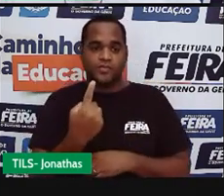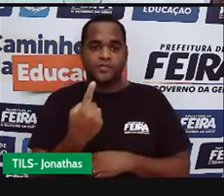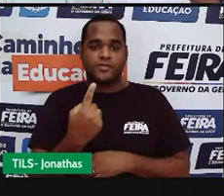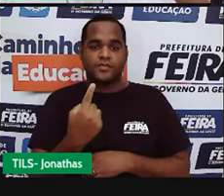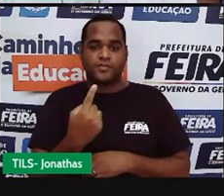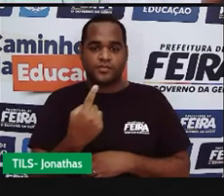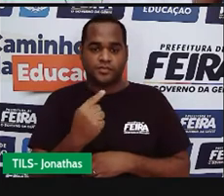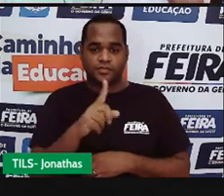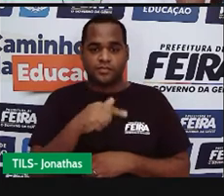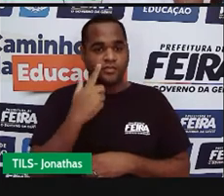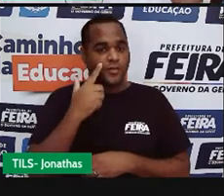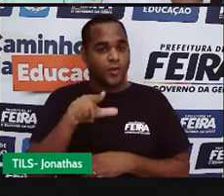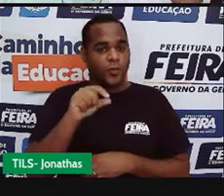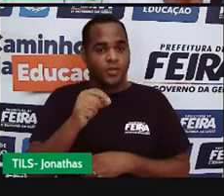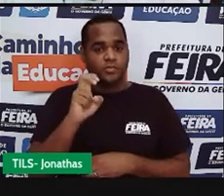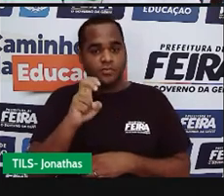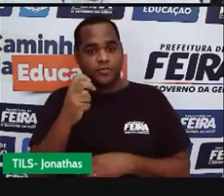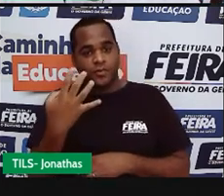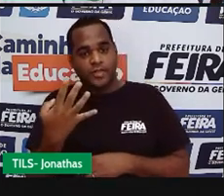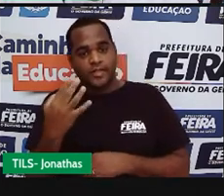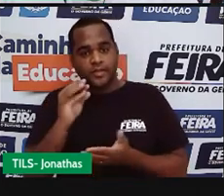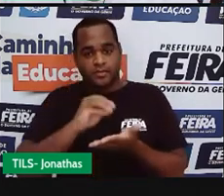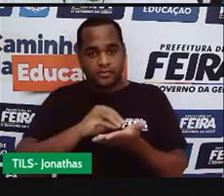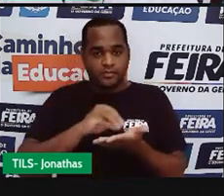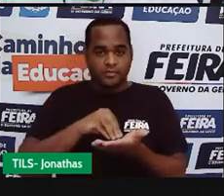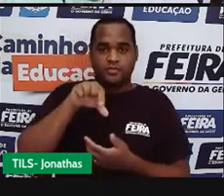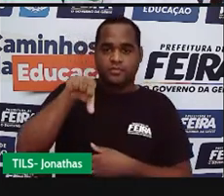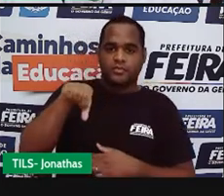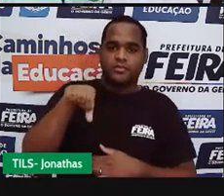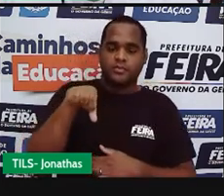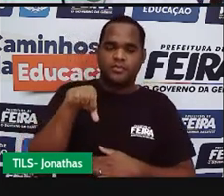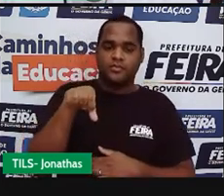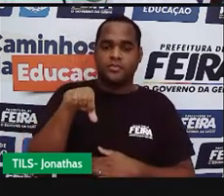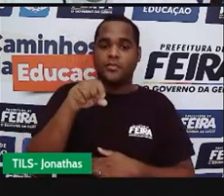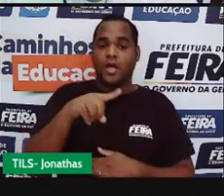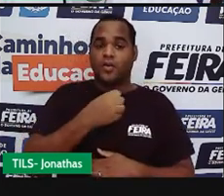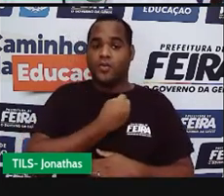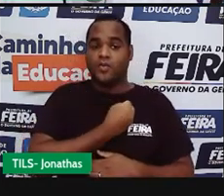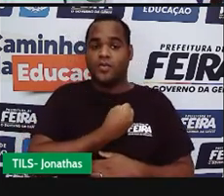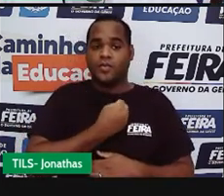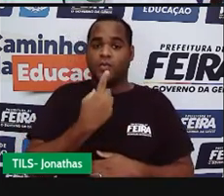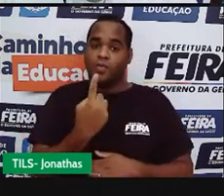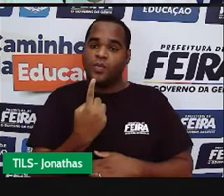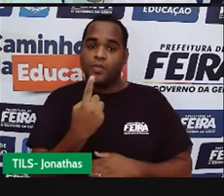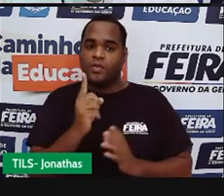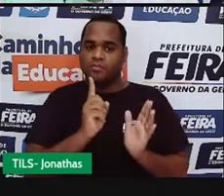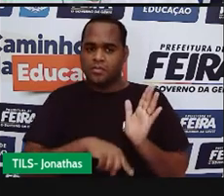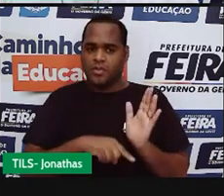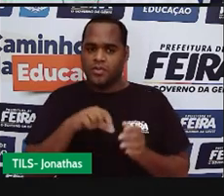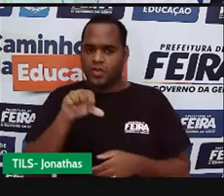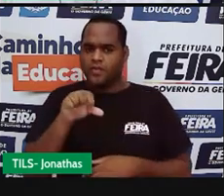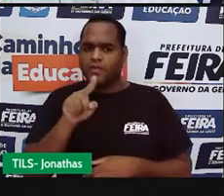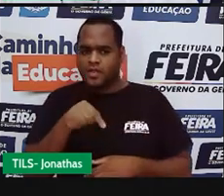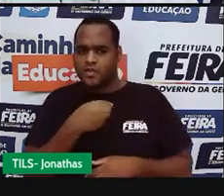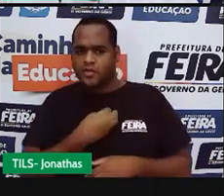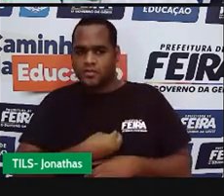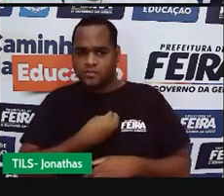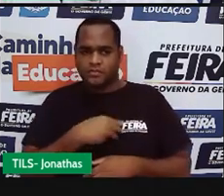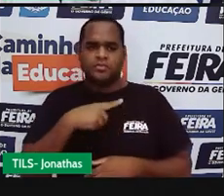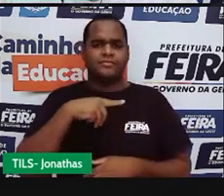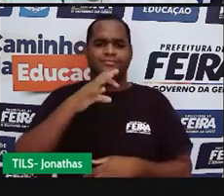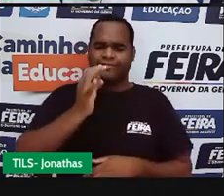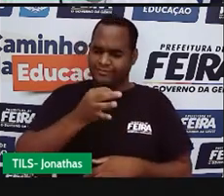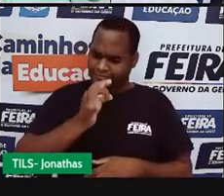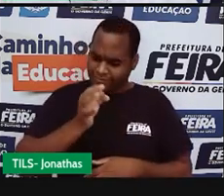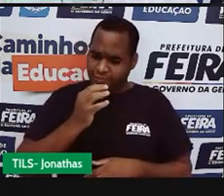Se eu escolhi o cinco e o quatro, sobrou nove. O um é menor do que nove? Com certeza